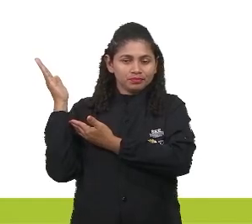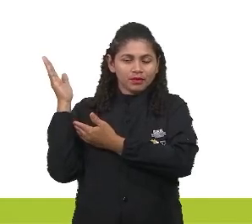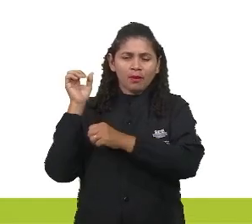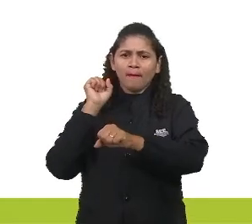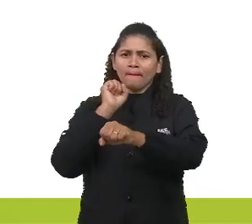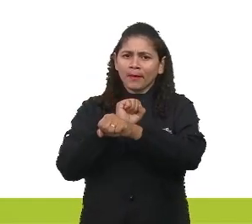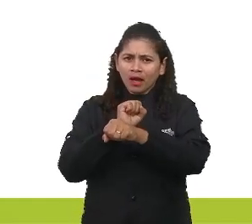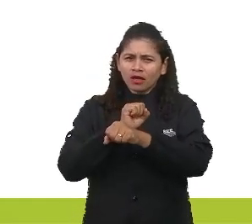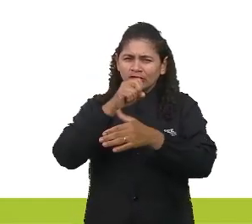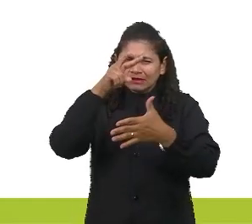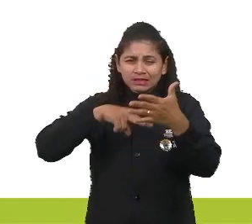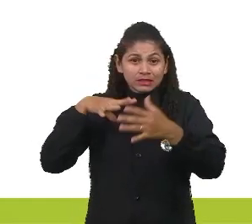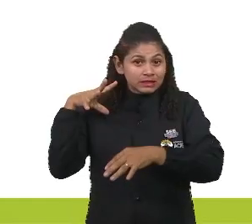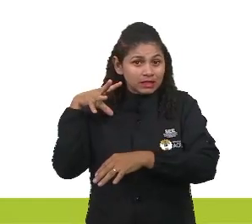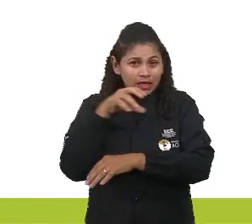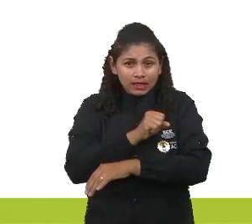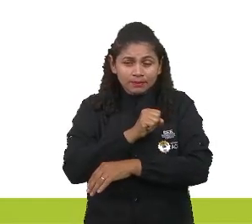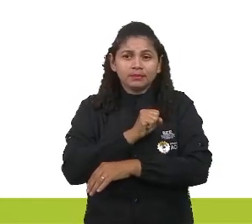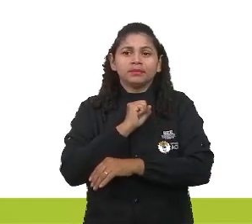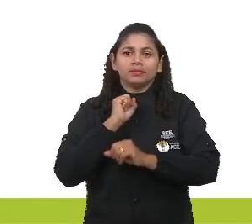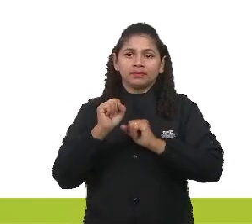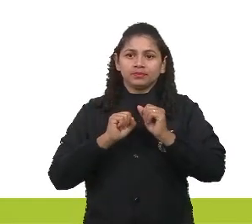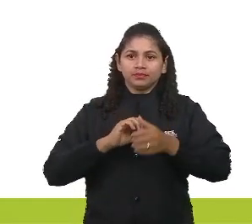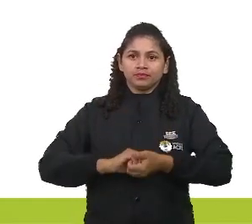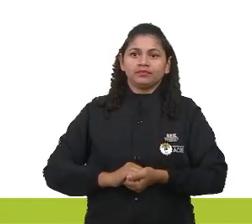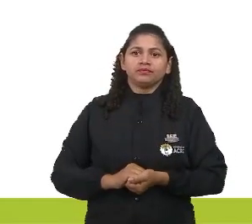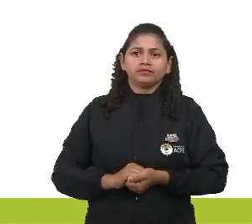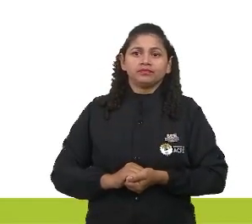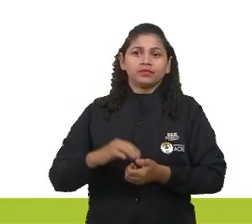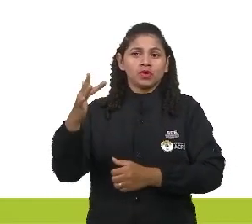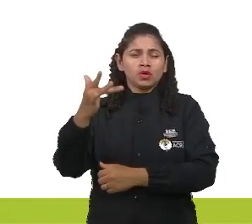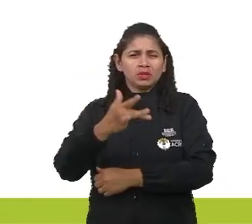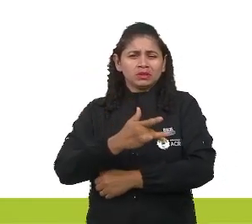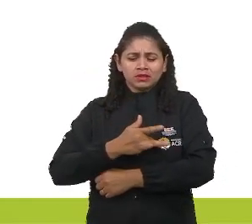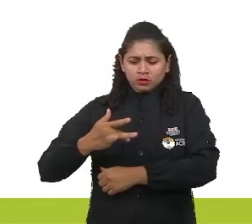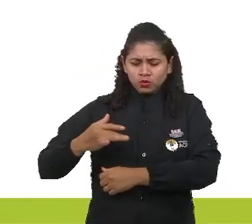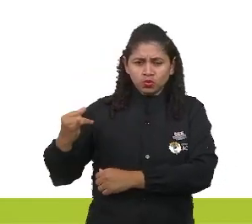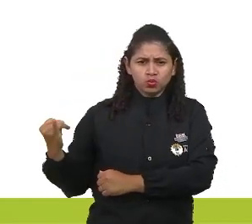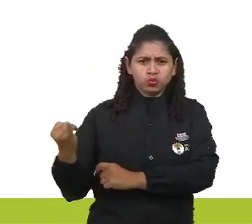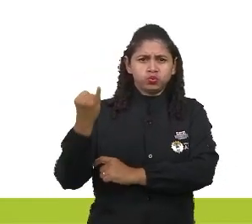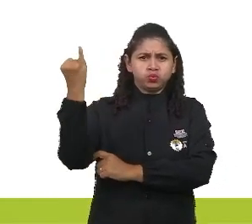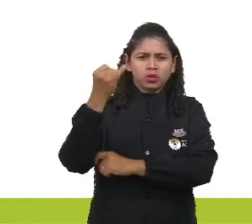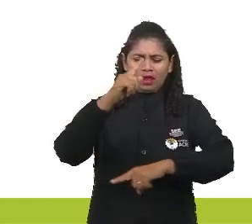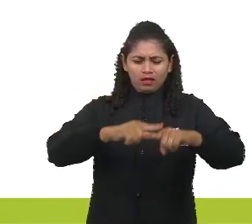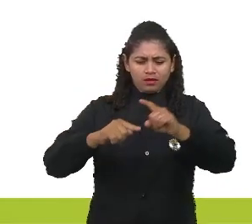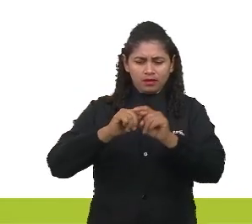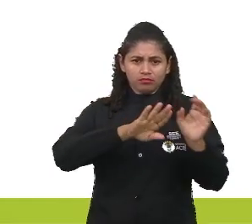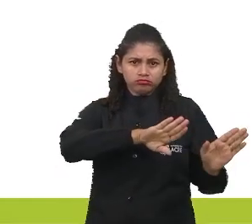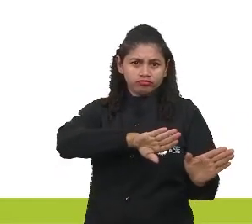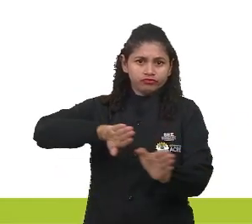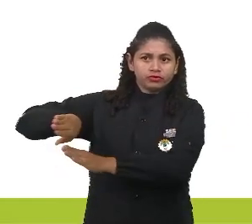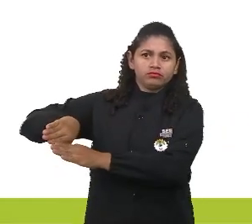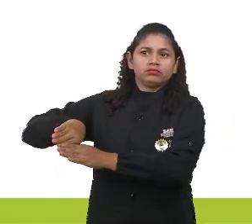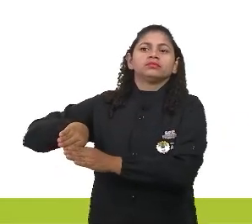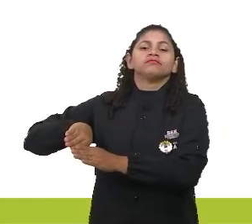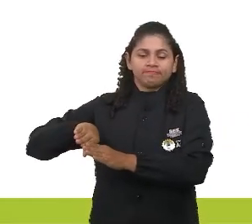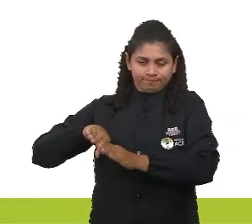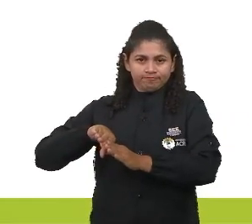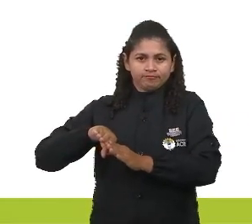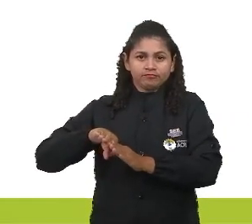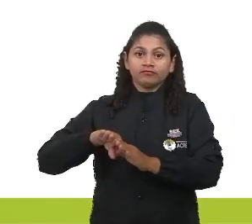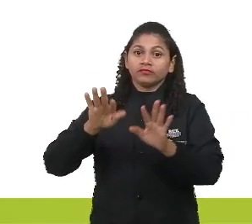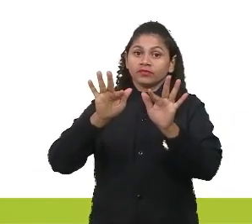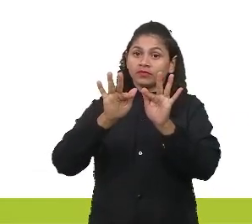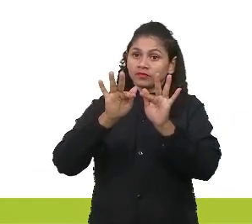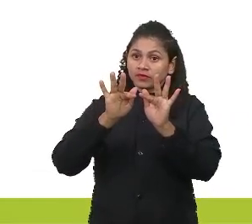pausar, não, eu vou ler rapidamente aqui só para a gente entender. Vamos lá, ó. Saúde é o que interessa, o resto não tem pressa. Essa frase